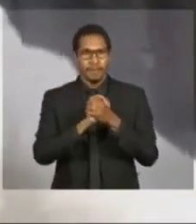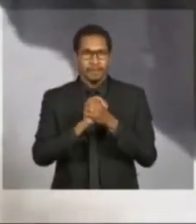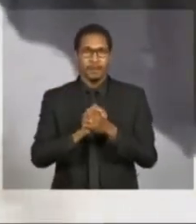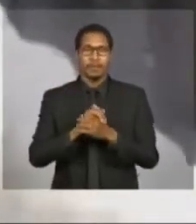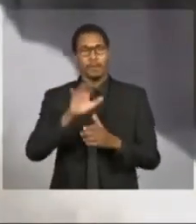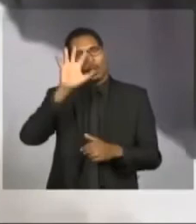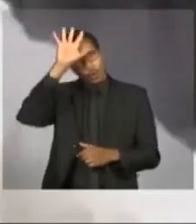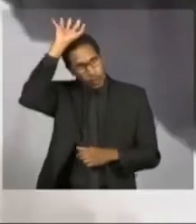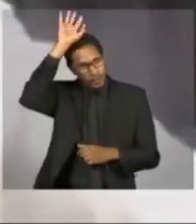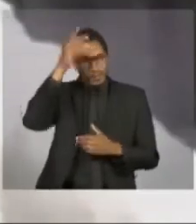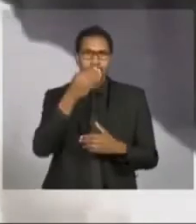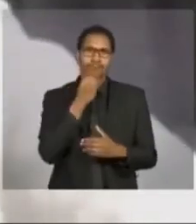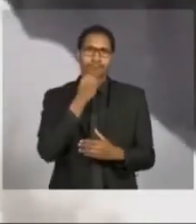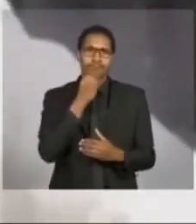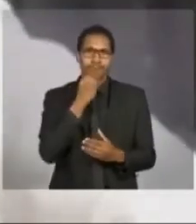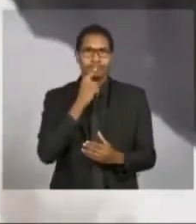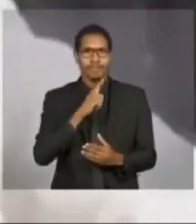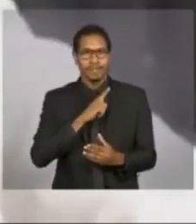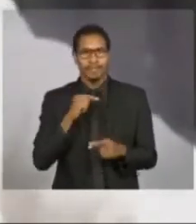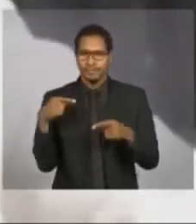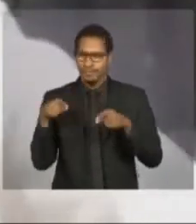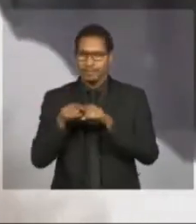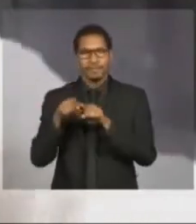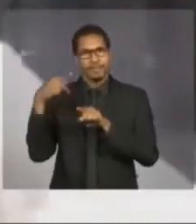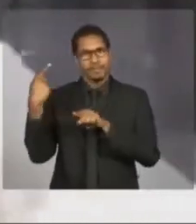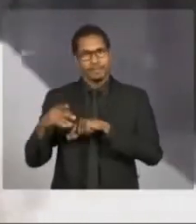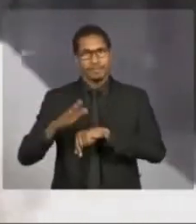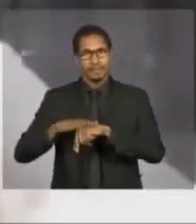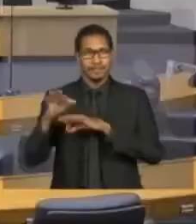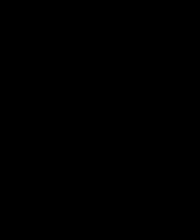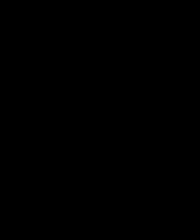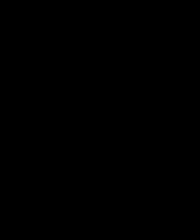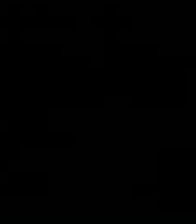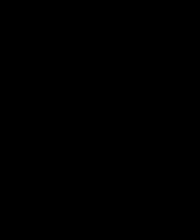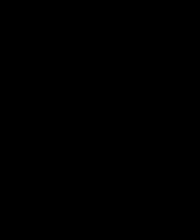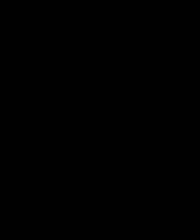Covas. Obrigado pela oportunidade de ser parceiro nesse projeto.